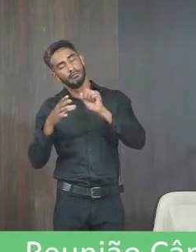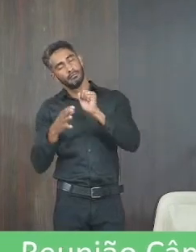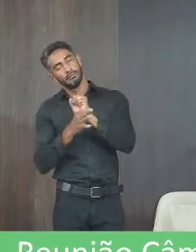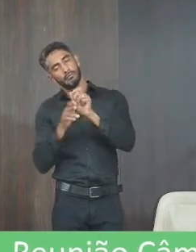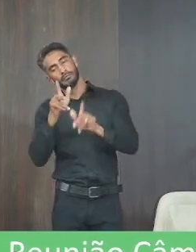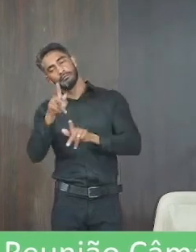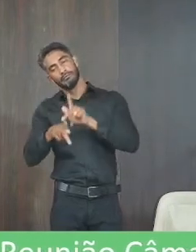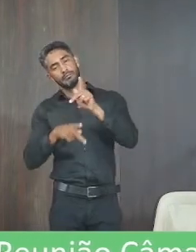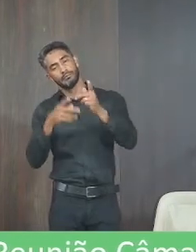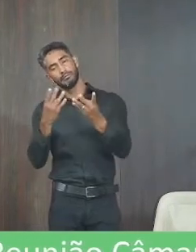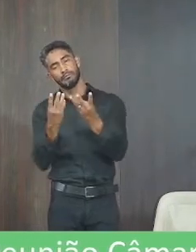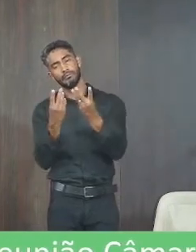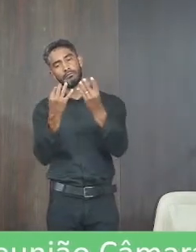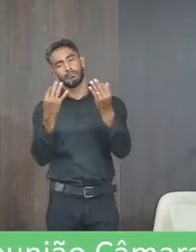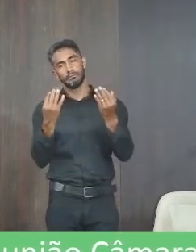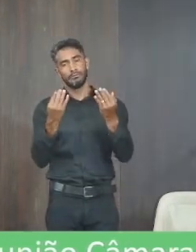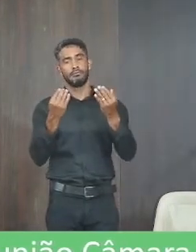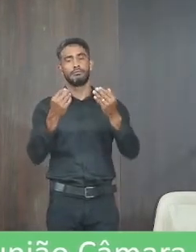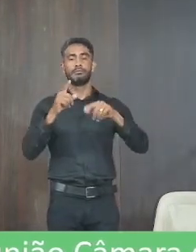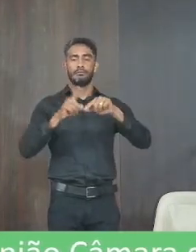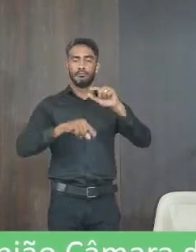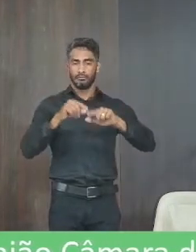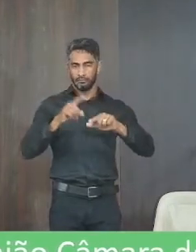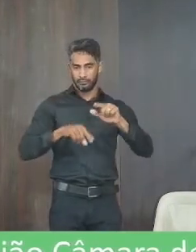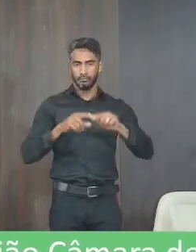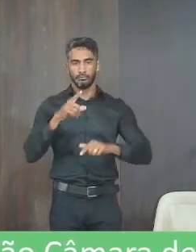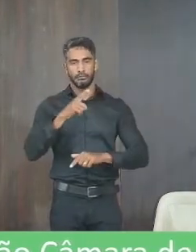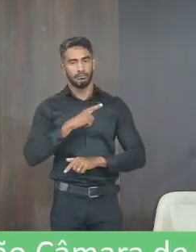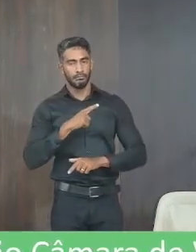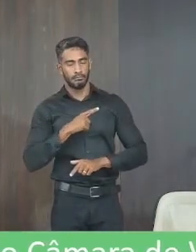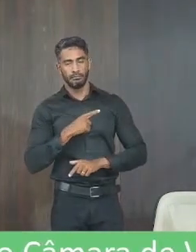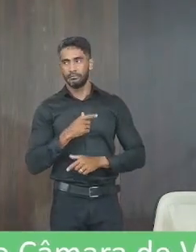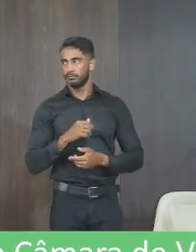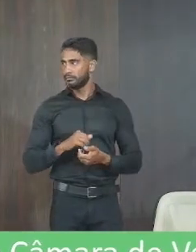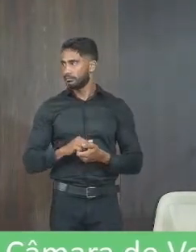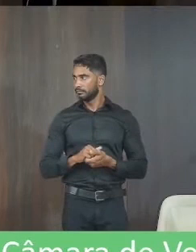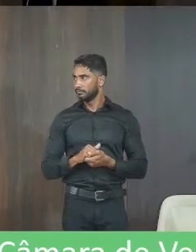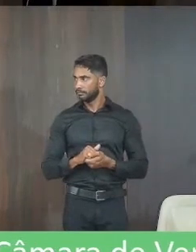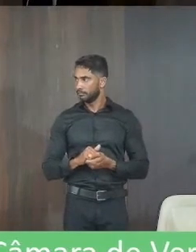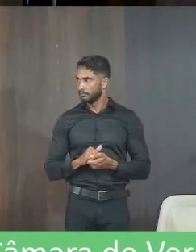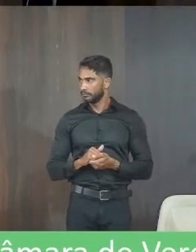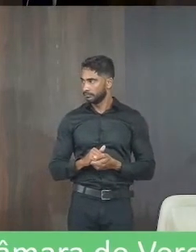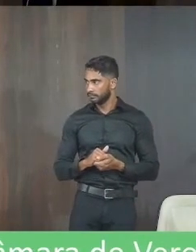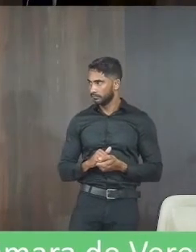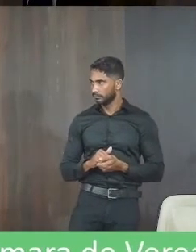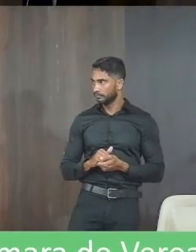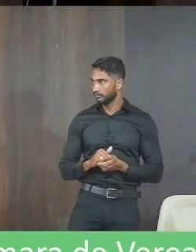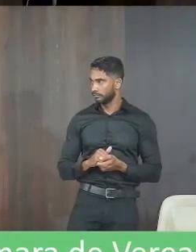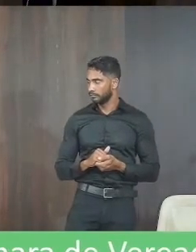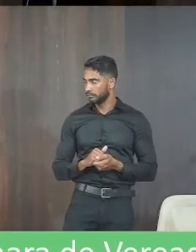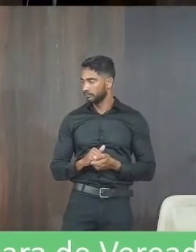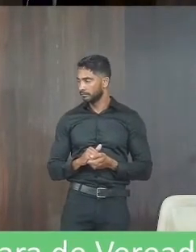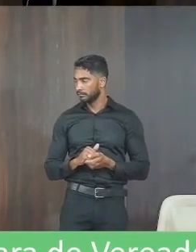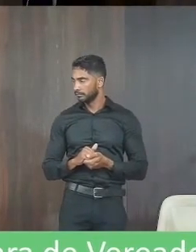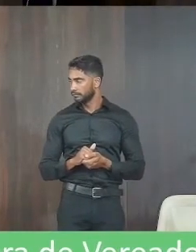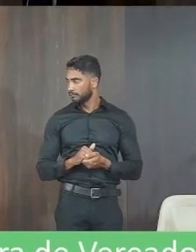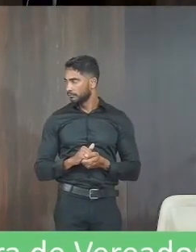pública de qualidade e equipada é o que eu tinha presente obrigado não parte colega pois não colega